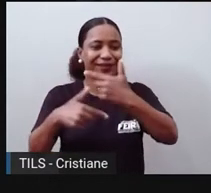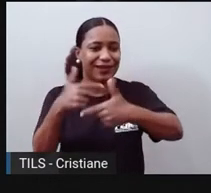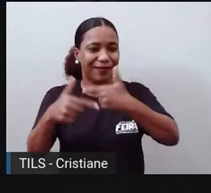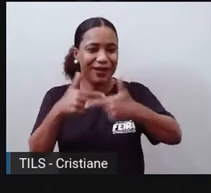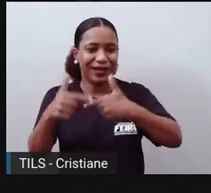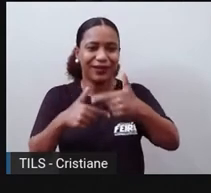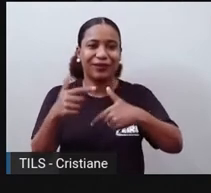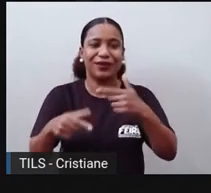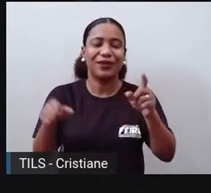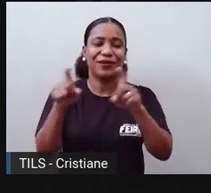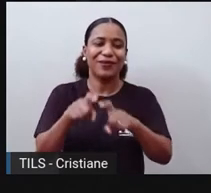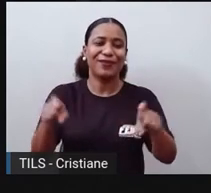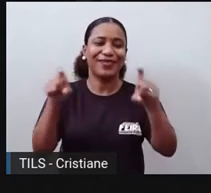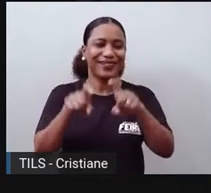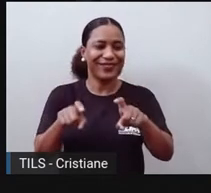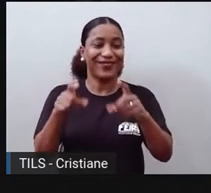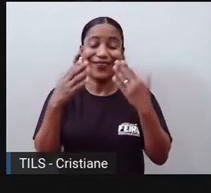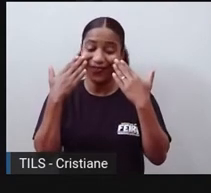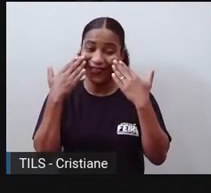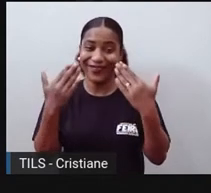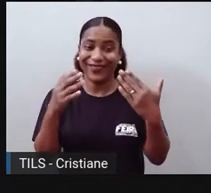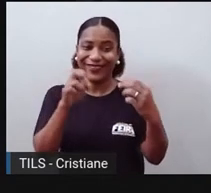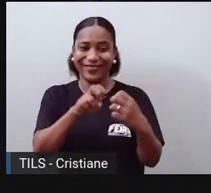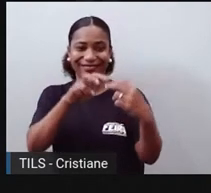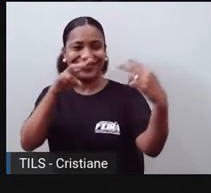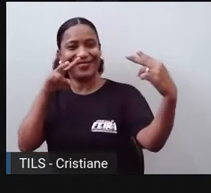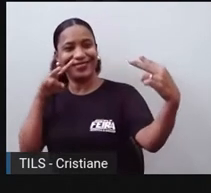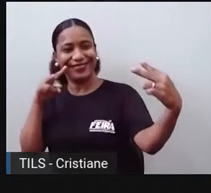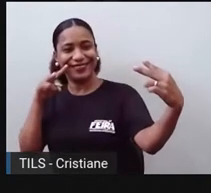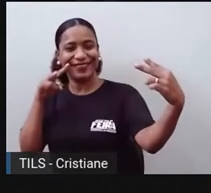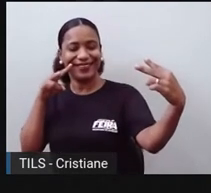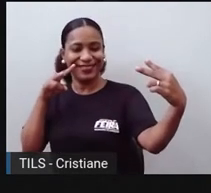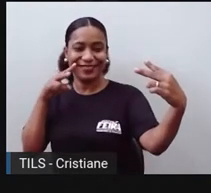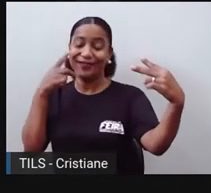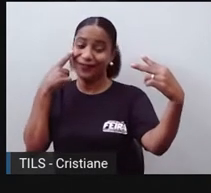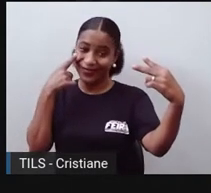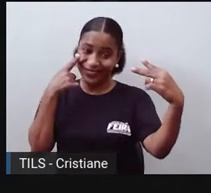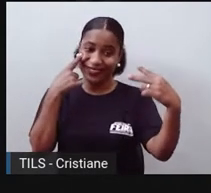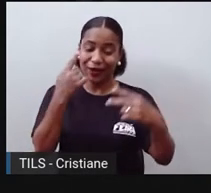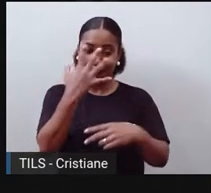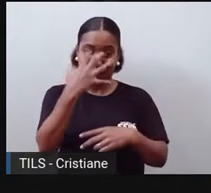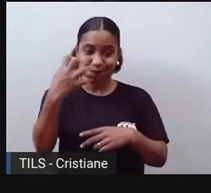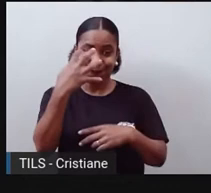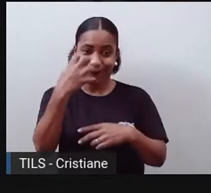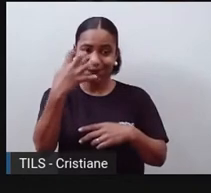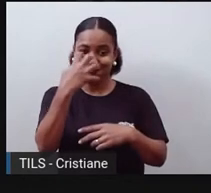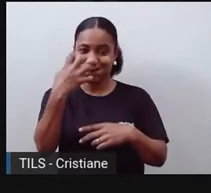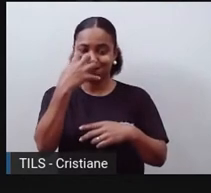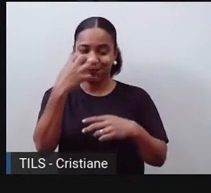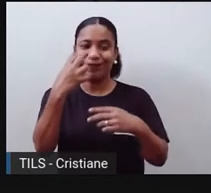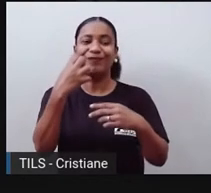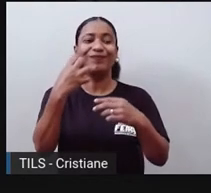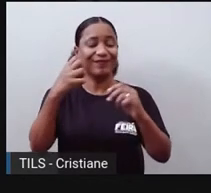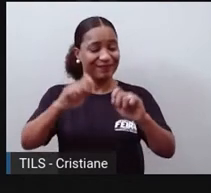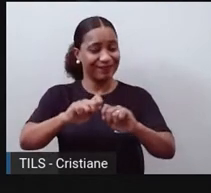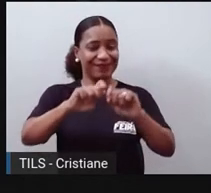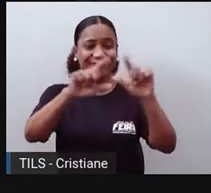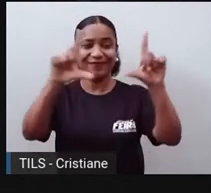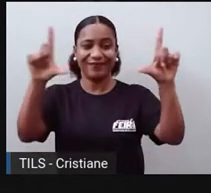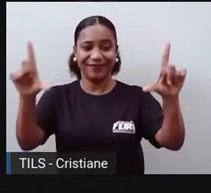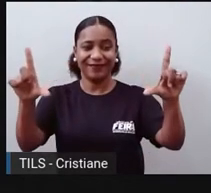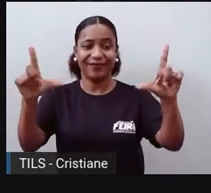recurso. Olha, gente aqui, né, tendo a nossa aula virtual. Quem diria, né, que as aulas iam ficar atuais, né? Para algumas